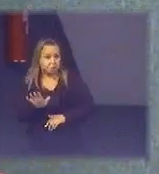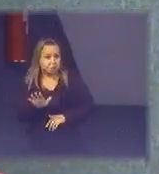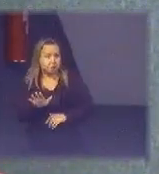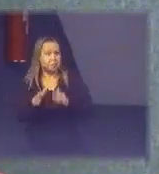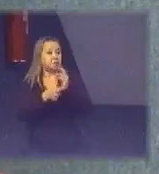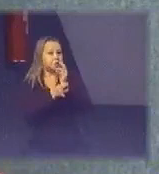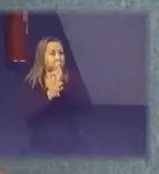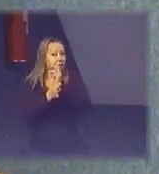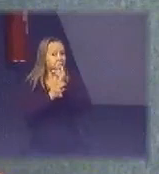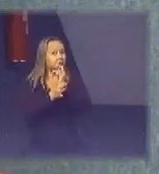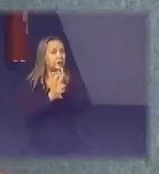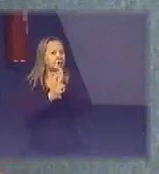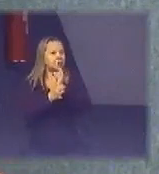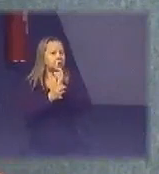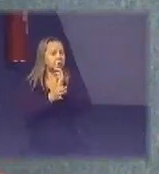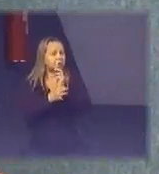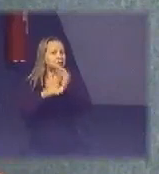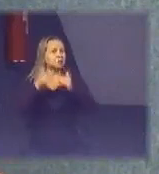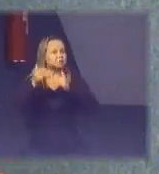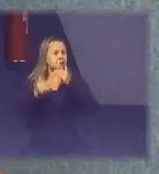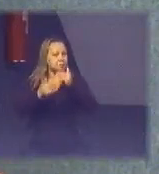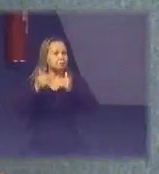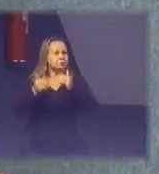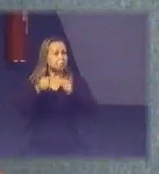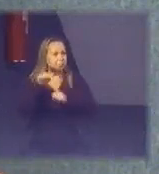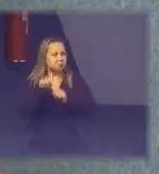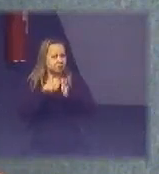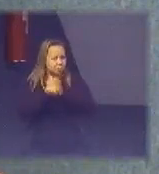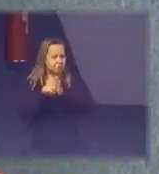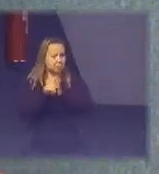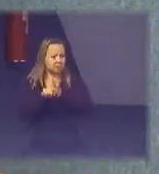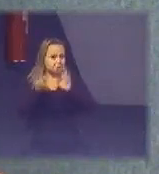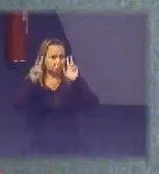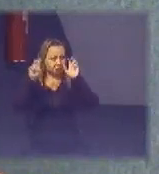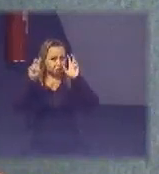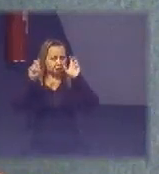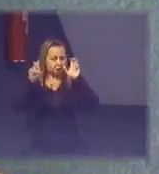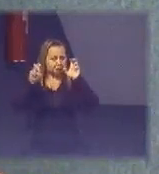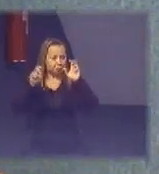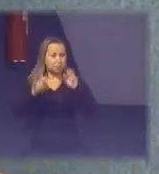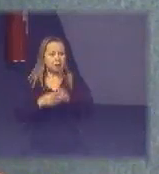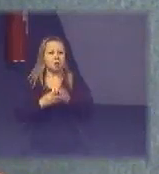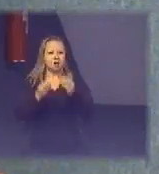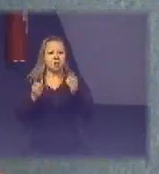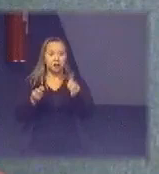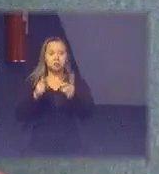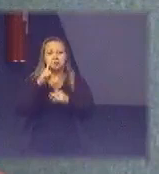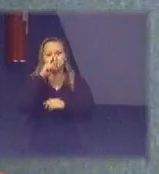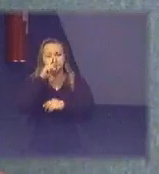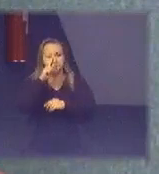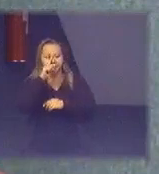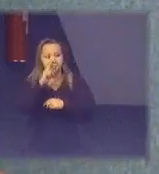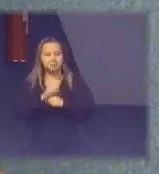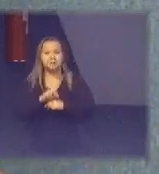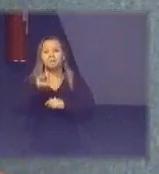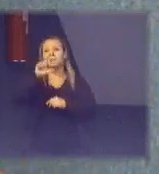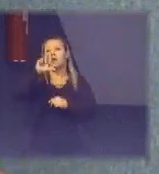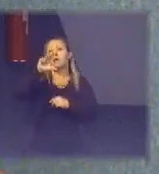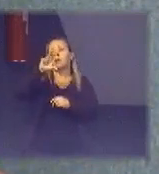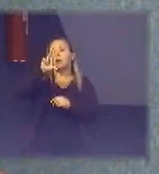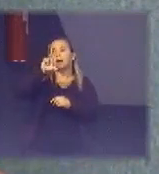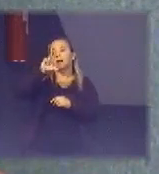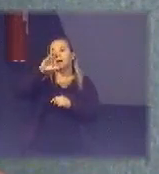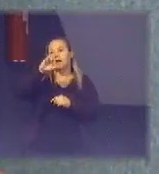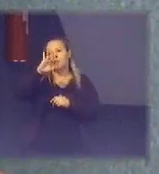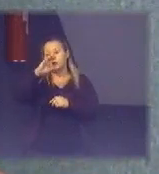em toda a cadeia de logística reversa é algo que preocupa demais a Lúcia fez até alguns comentários